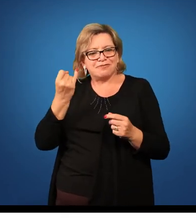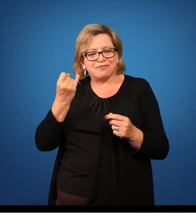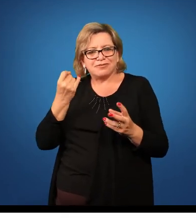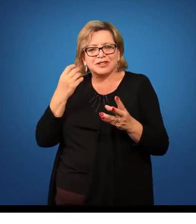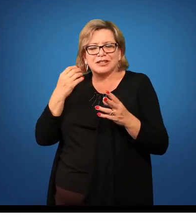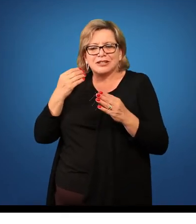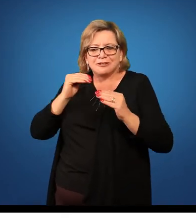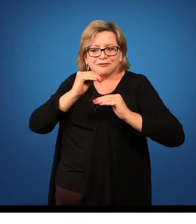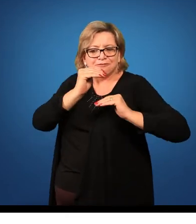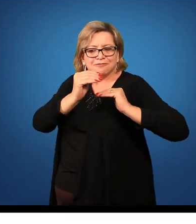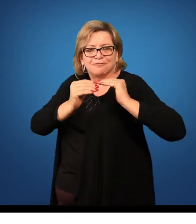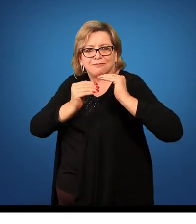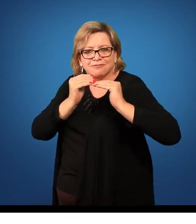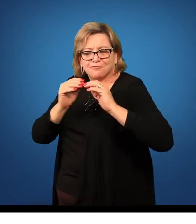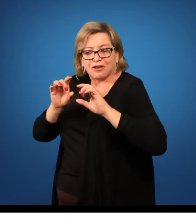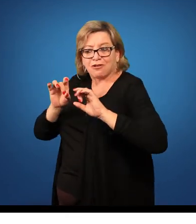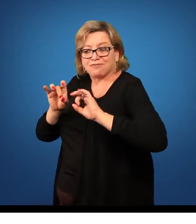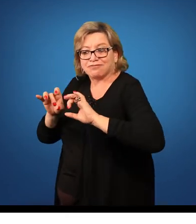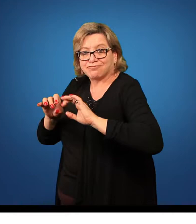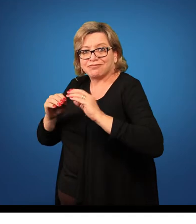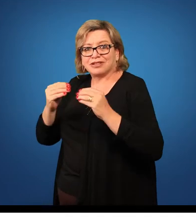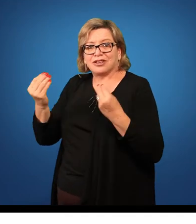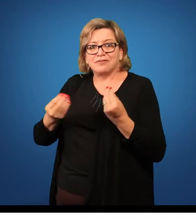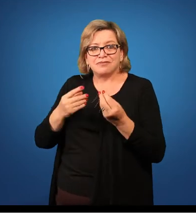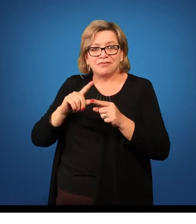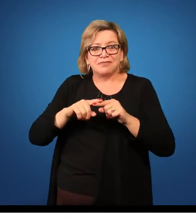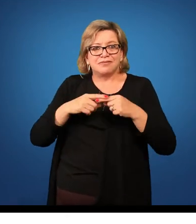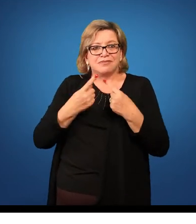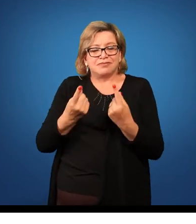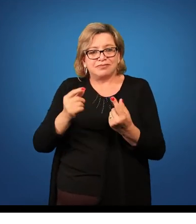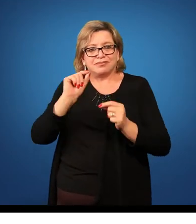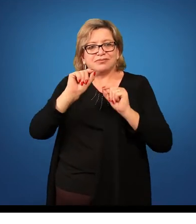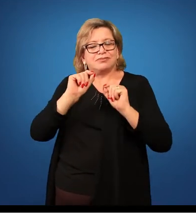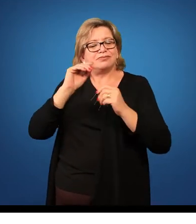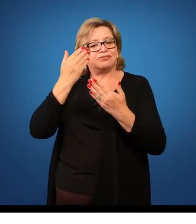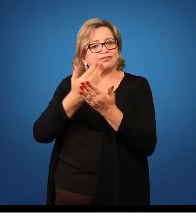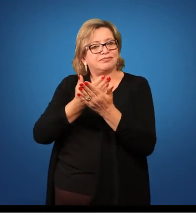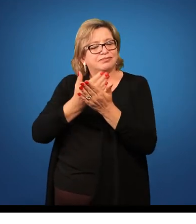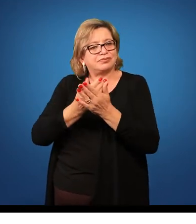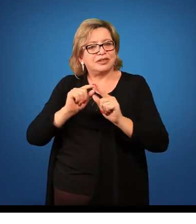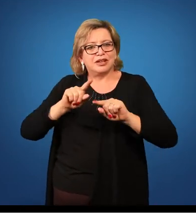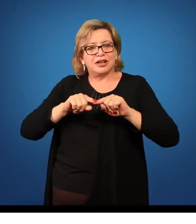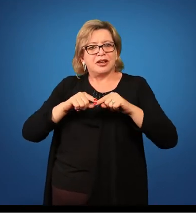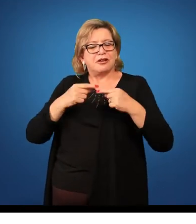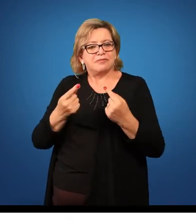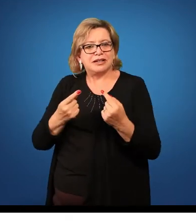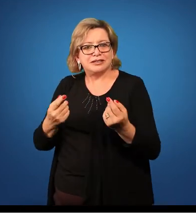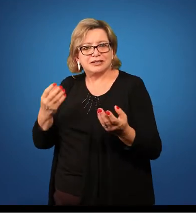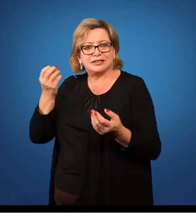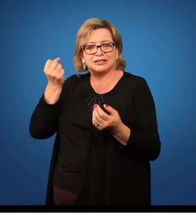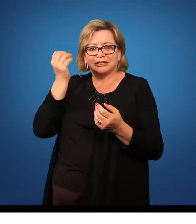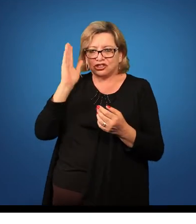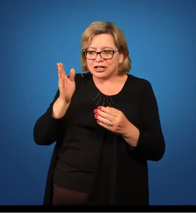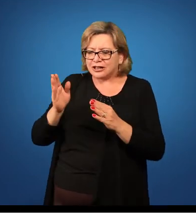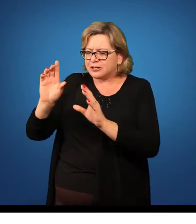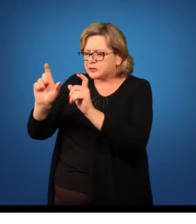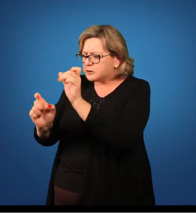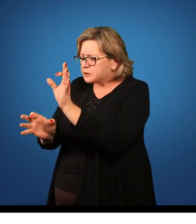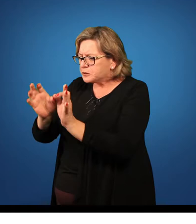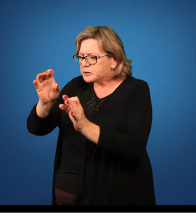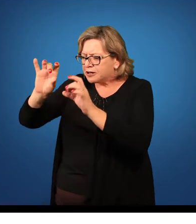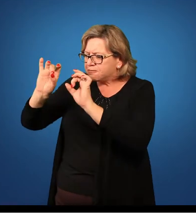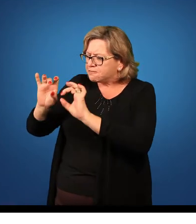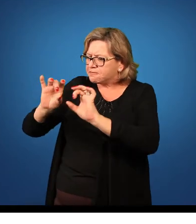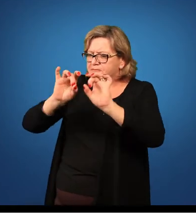sensoriais específicas. Este seria o período central de estudos. Finalmente, havendo já limpado cada